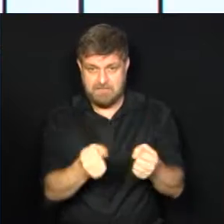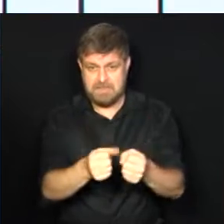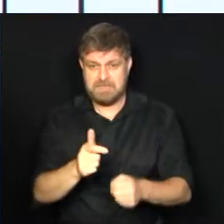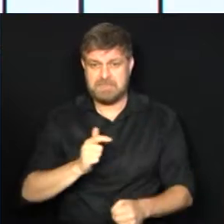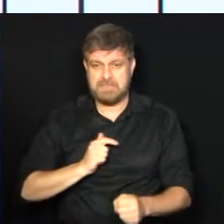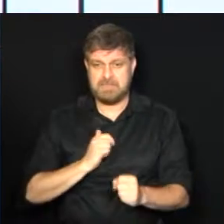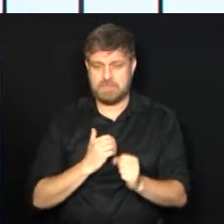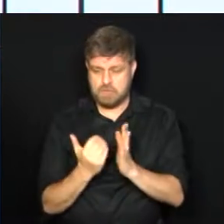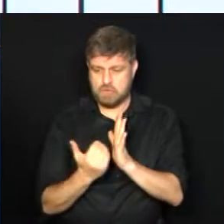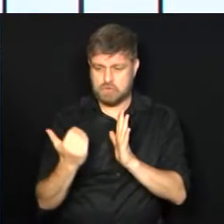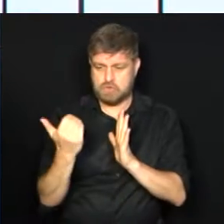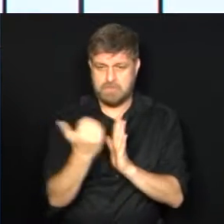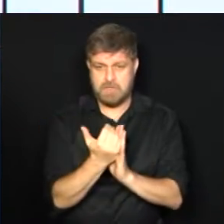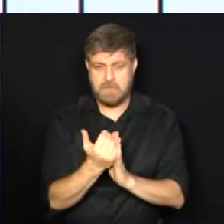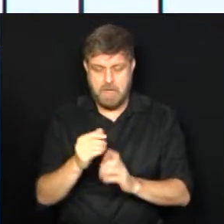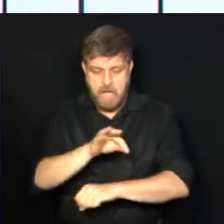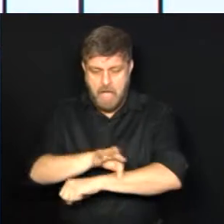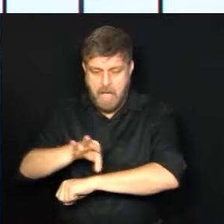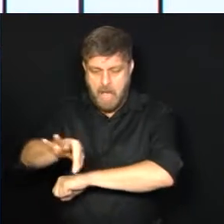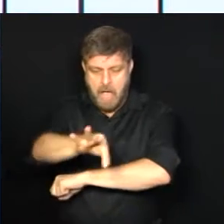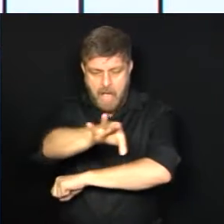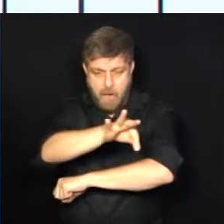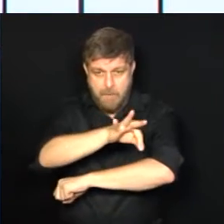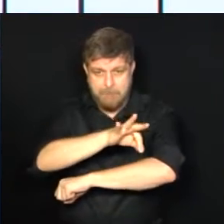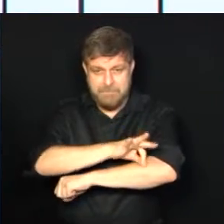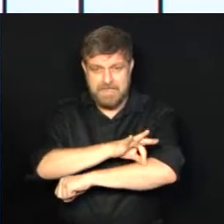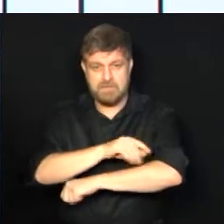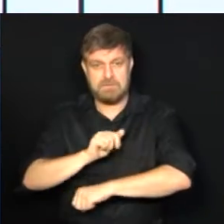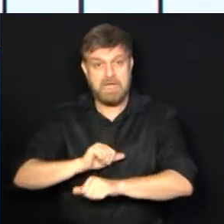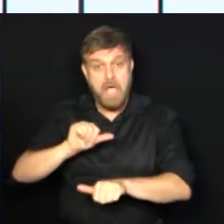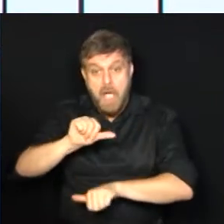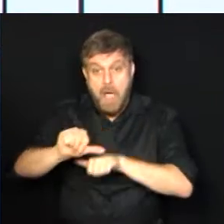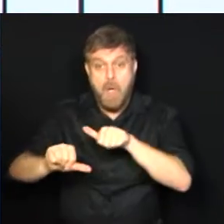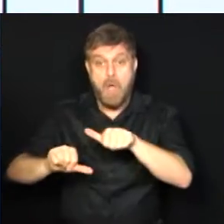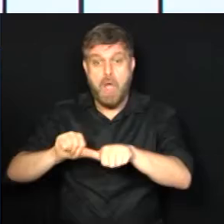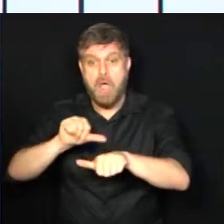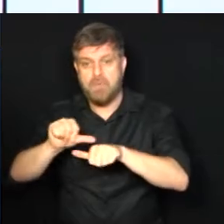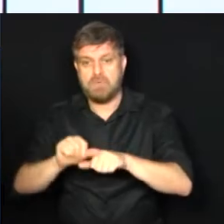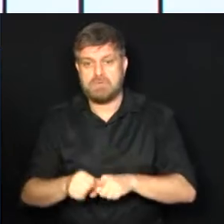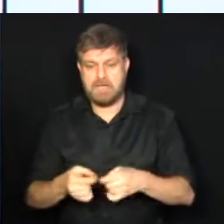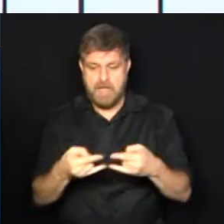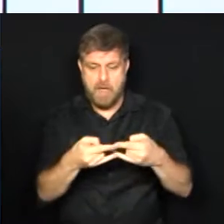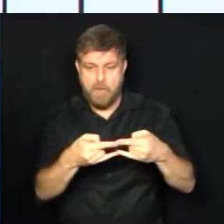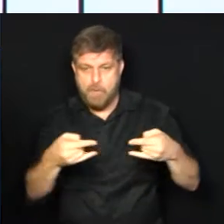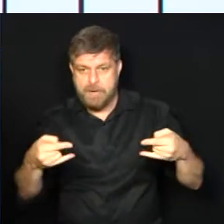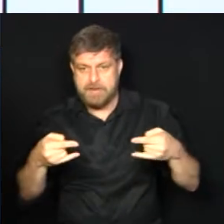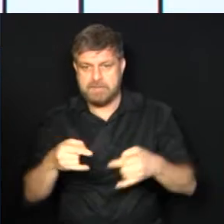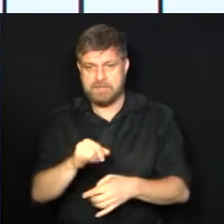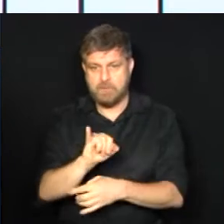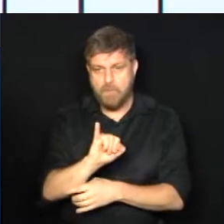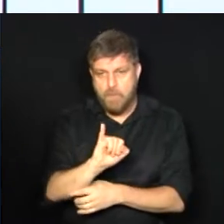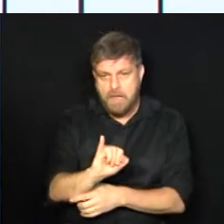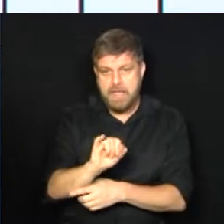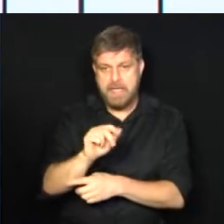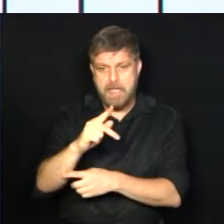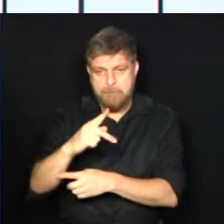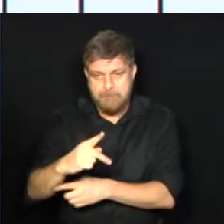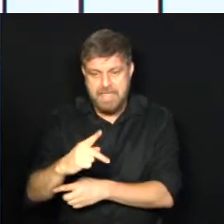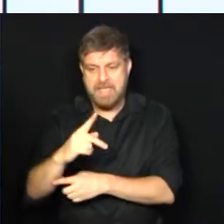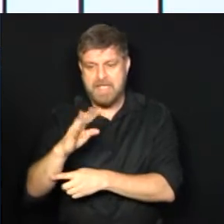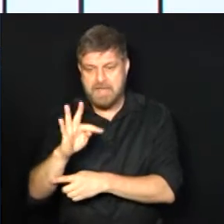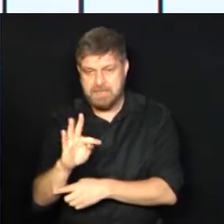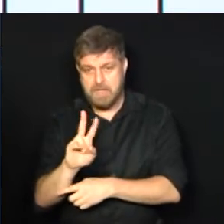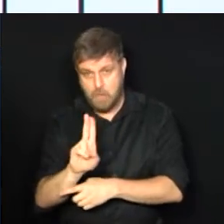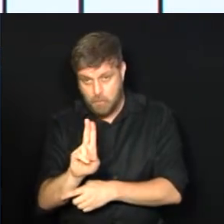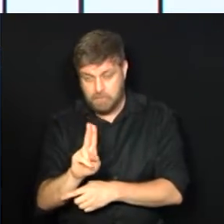superior ao valor venal do metro quadrado, alterar então o lançamento lá nos dados da Prefeitura. Então,